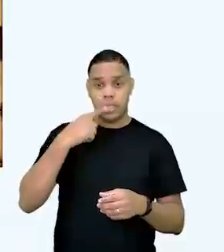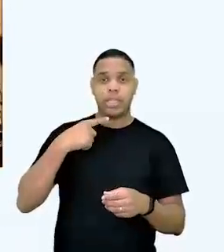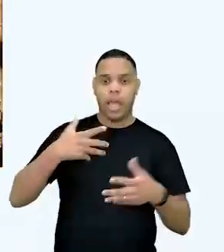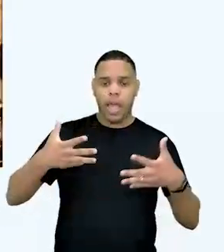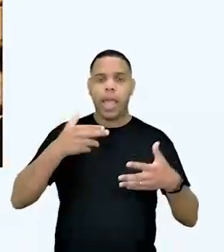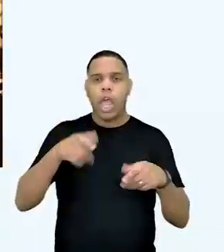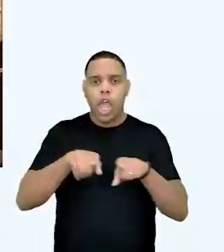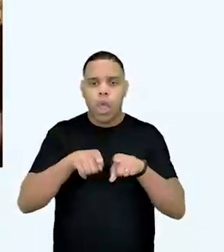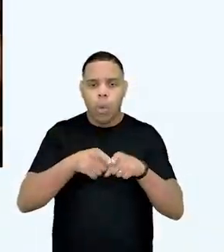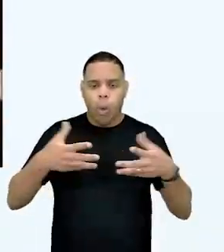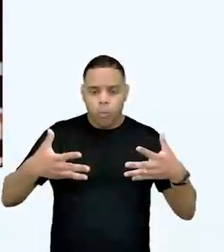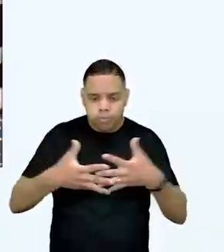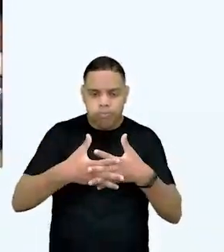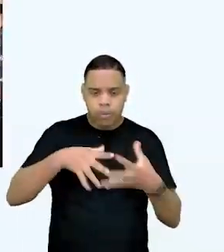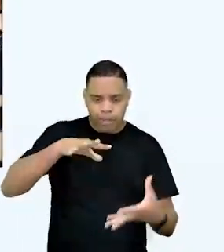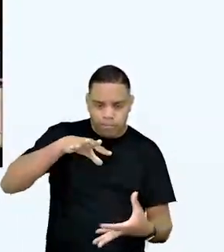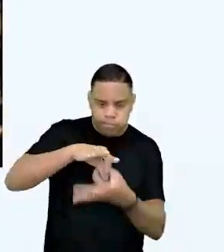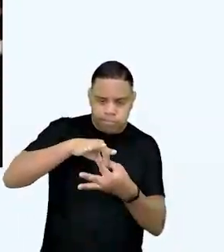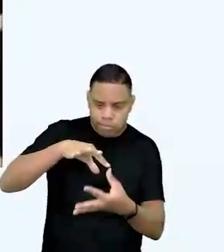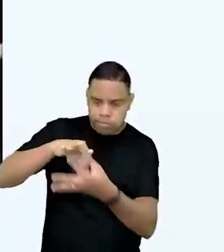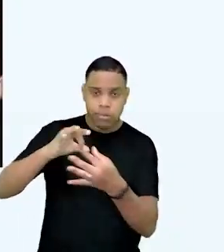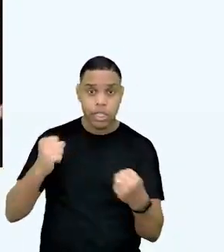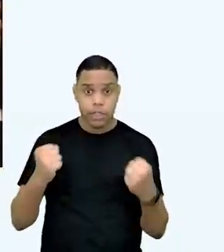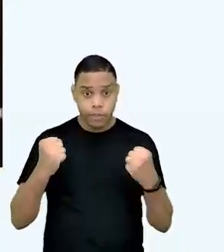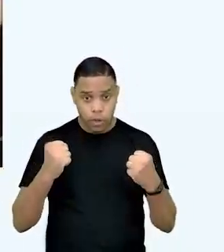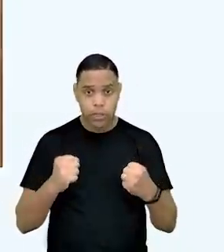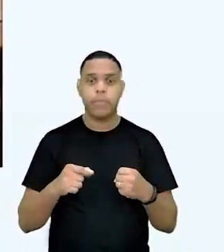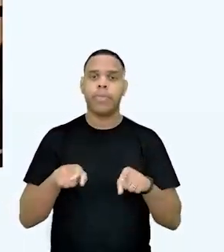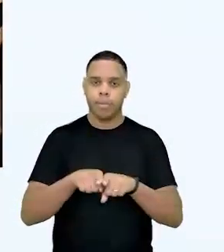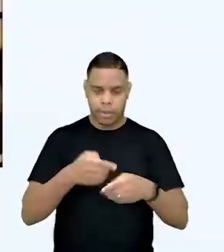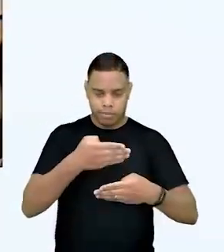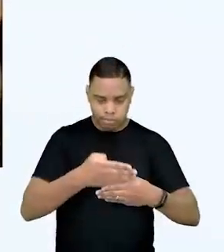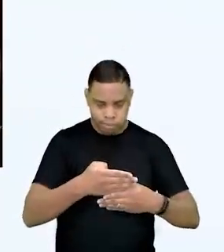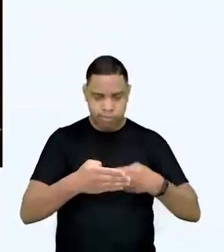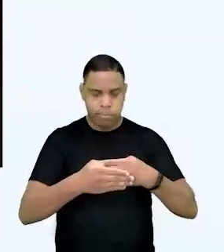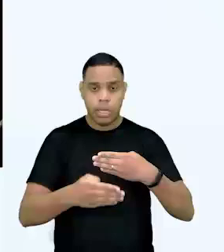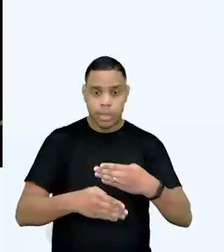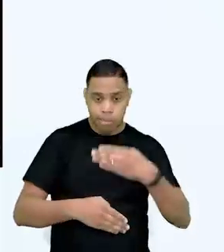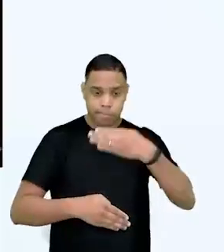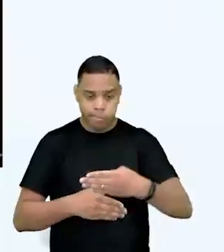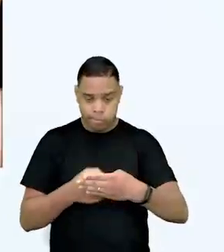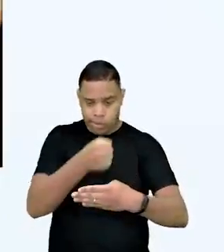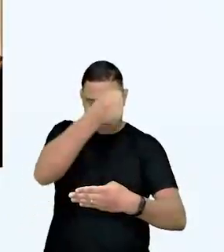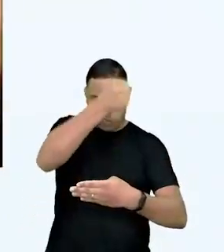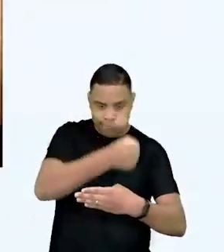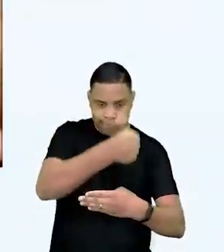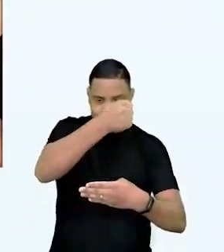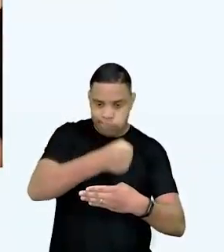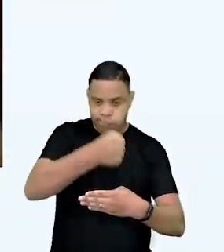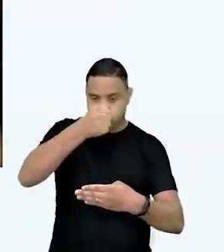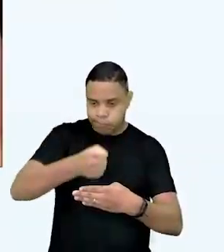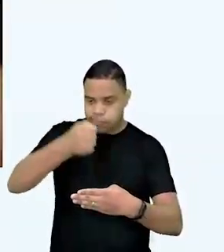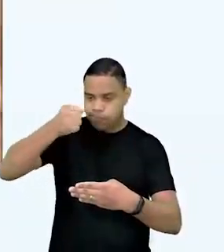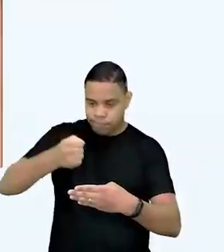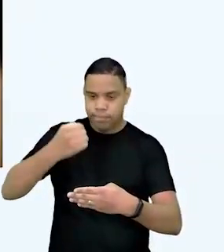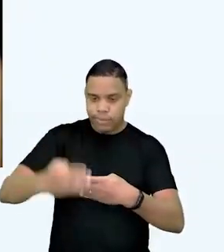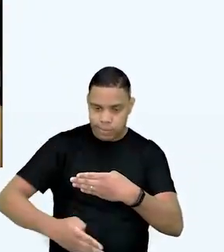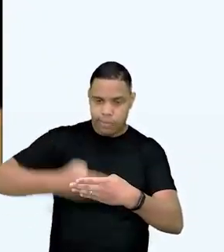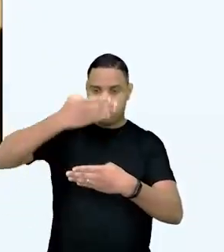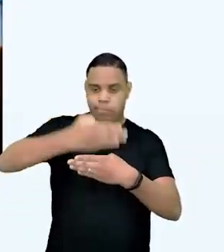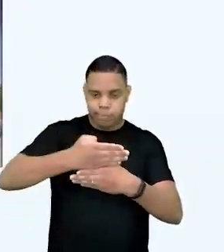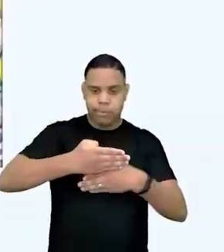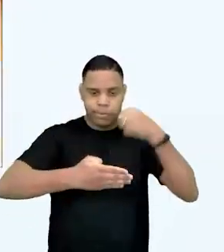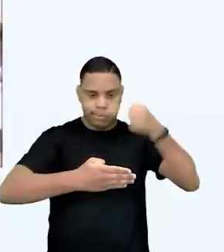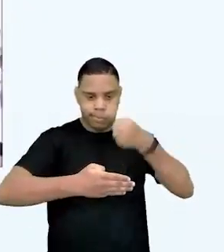costurando a camada na outra. Tá, e à medida que vem a próxima camada, vai fazendo a mesma coisa, então